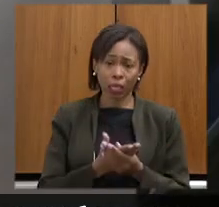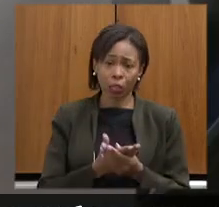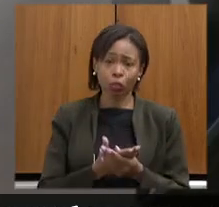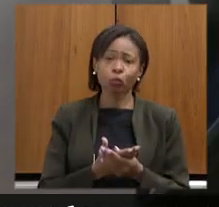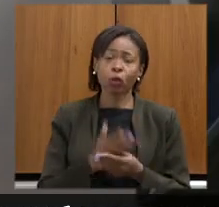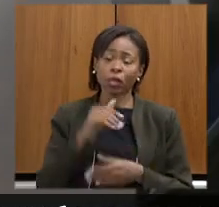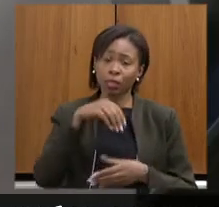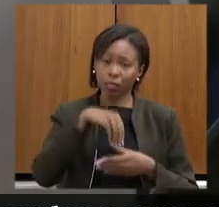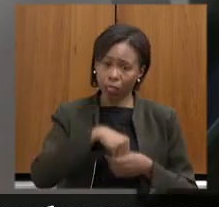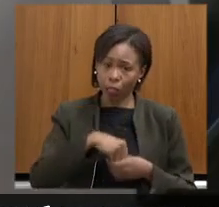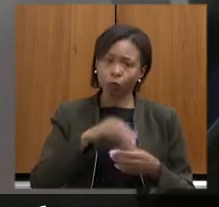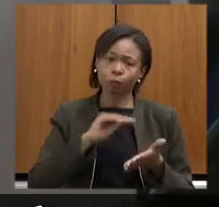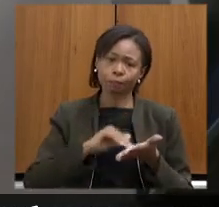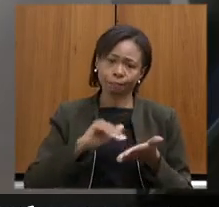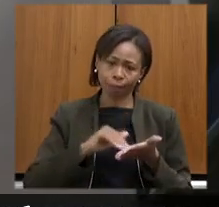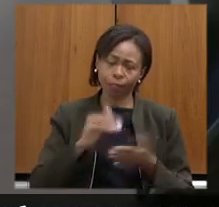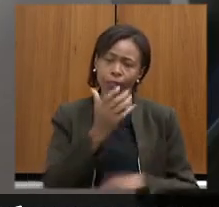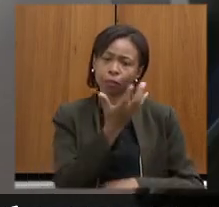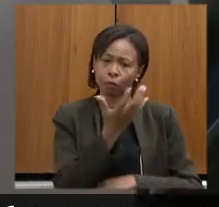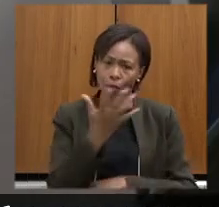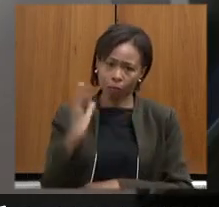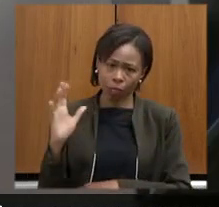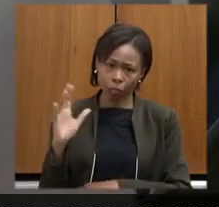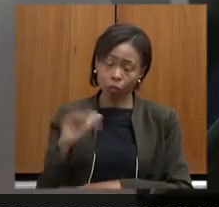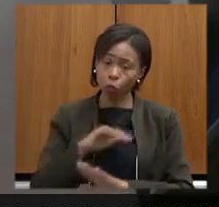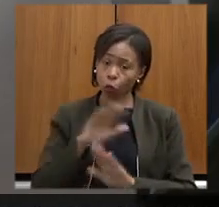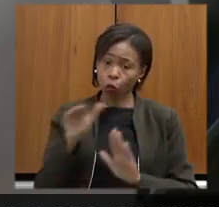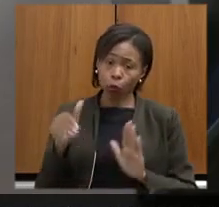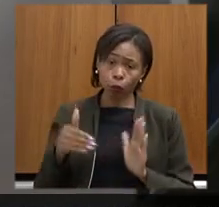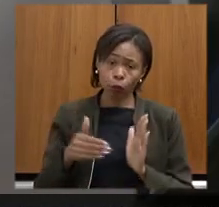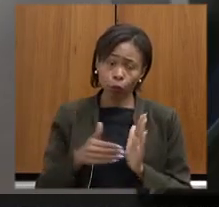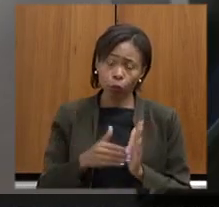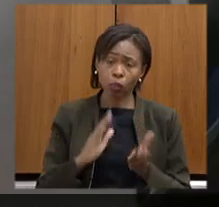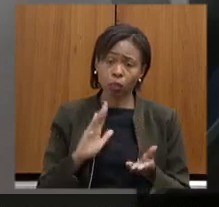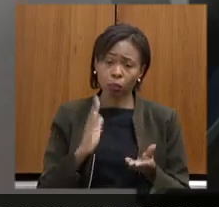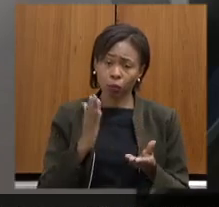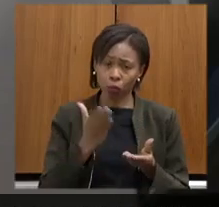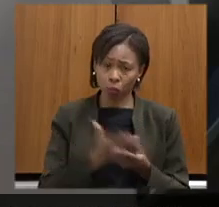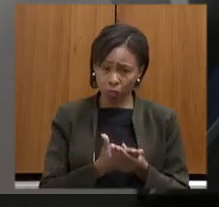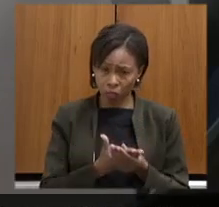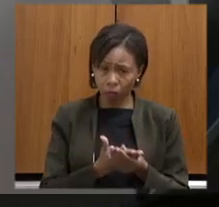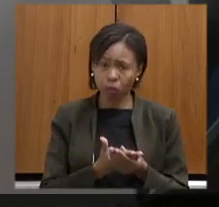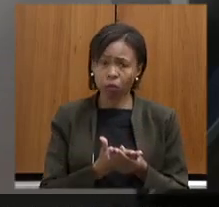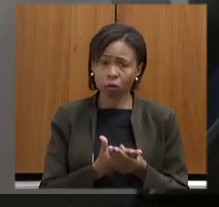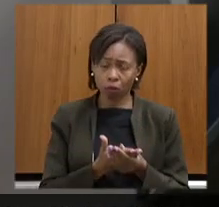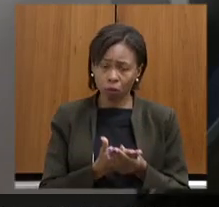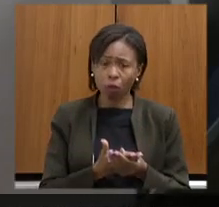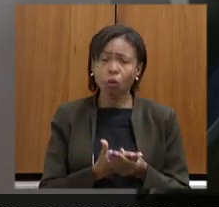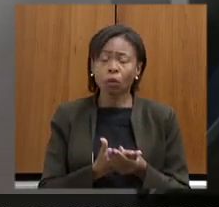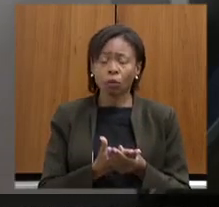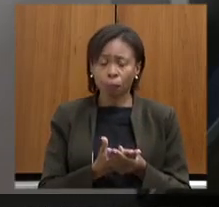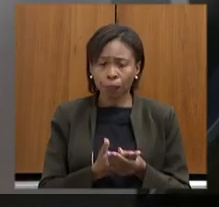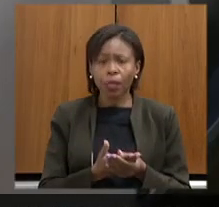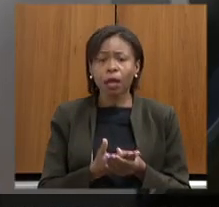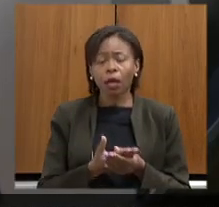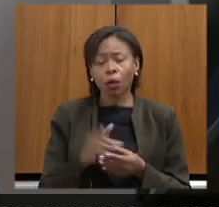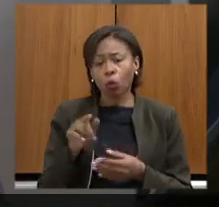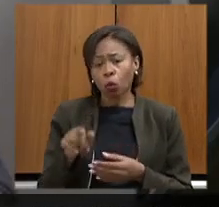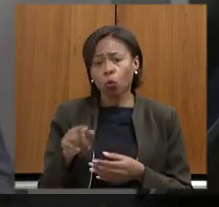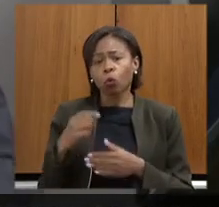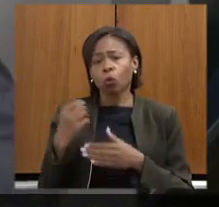ambiente todos os processos são processos que o empreendedor o